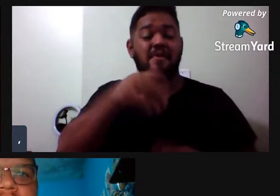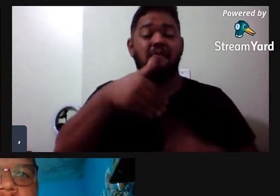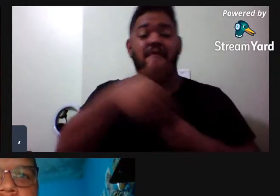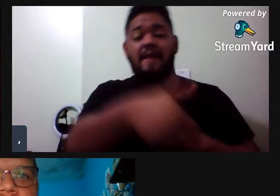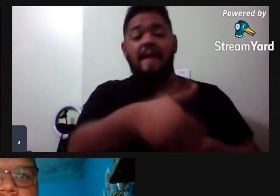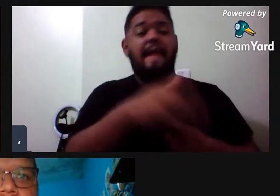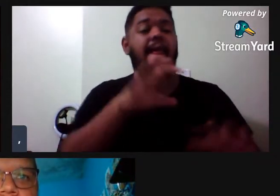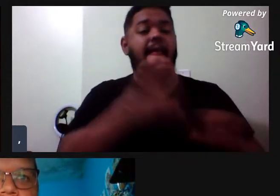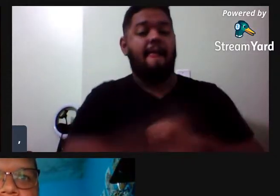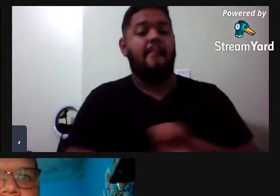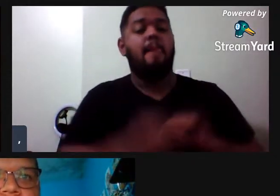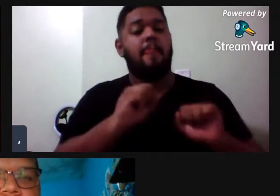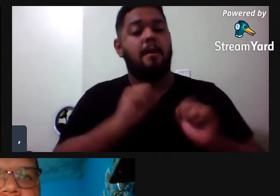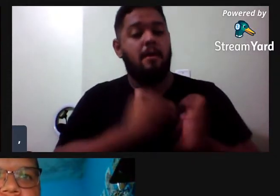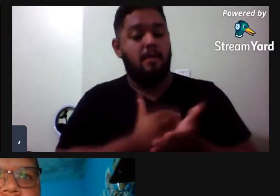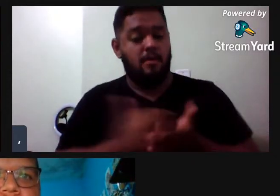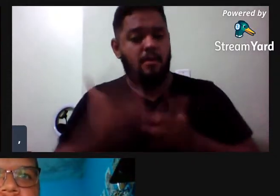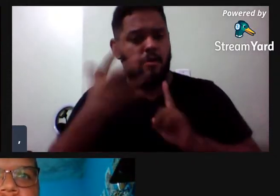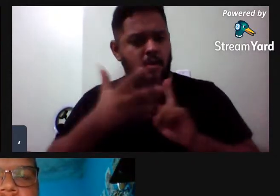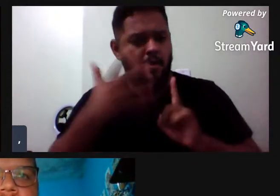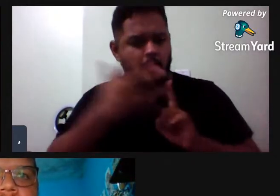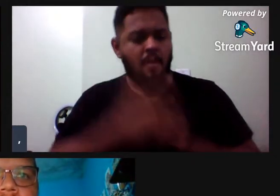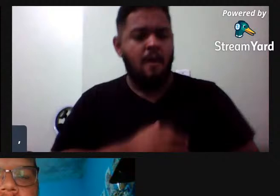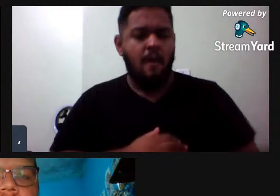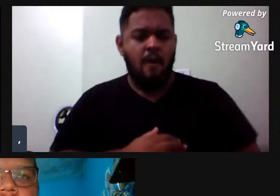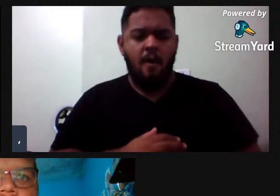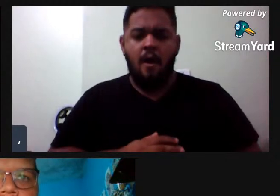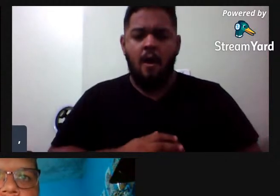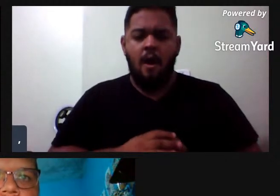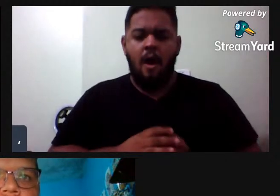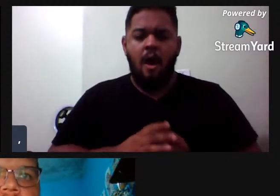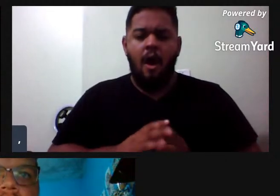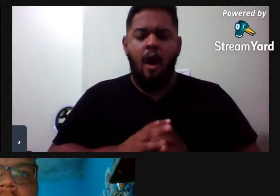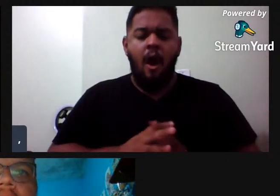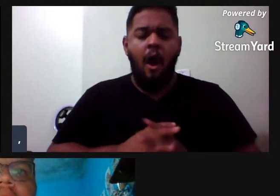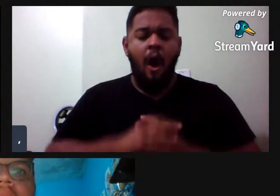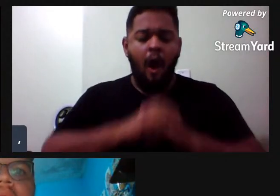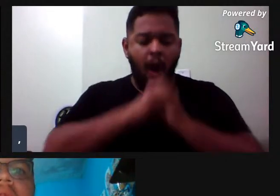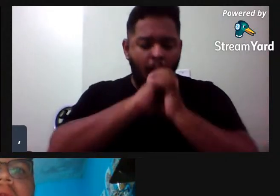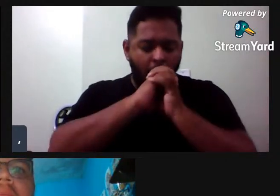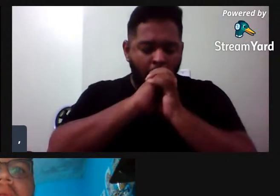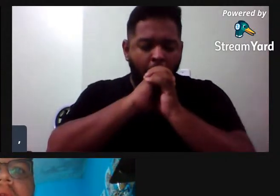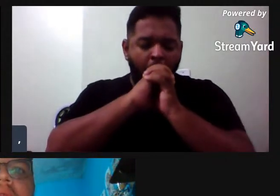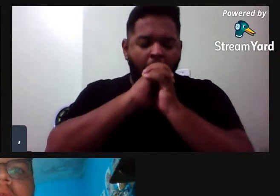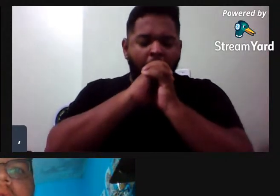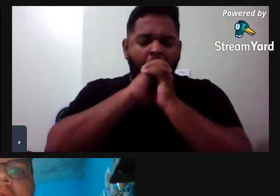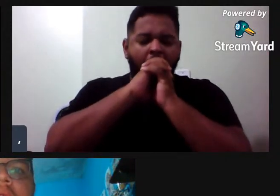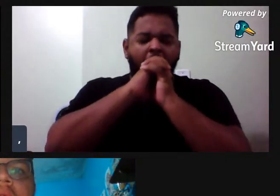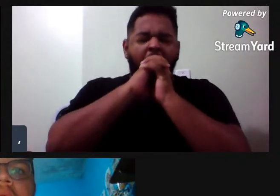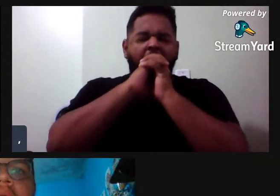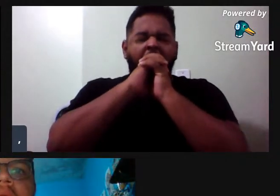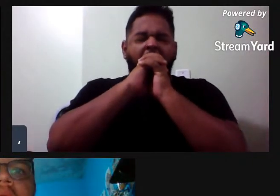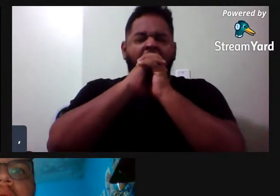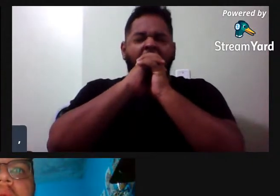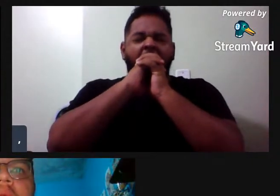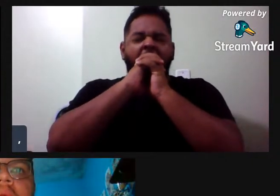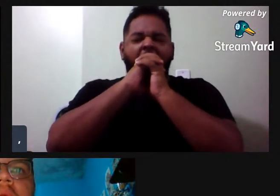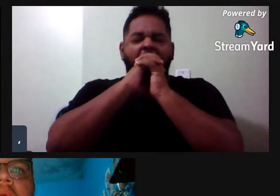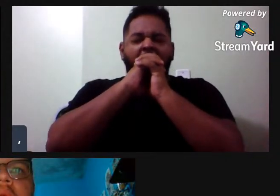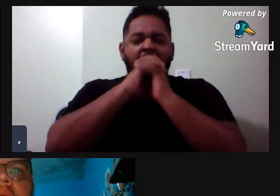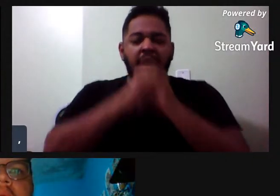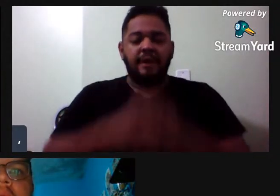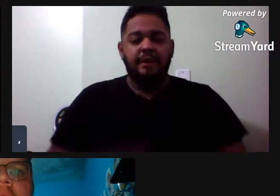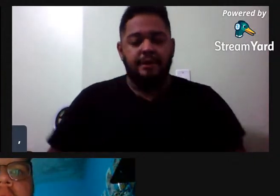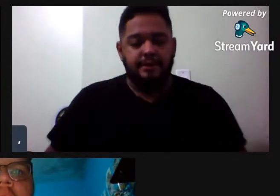Pode começar, pode... Sim, pode ficar à vontade. Pode compartilhar a Compartilhar, peraí, que tem um negocinho de um áudio.